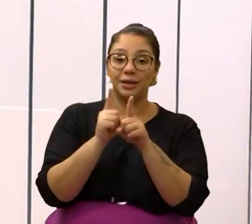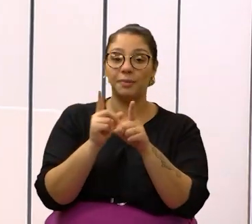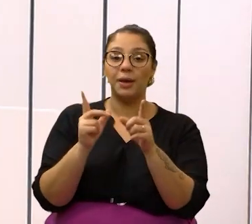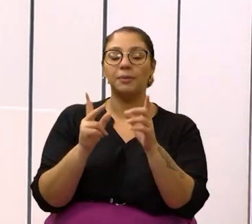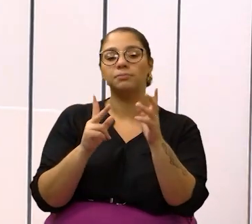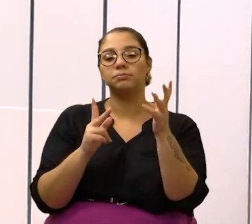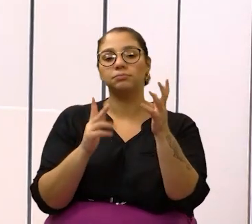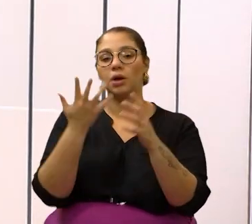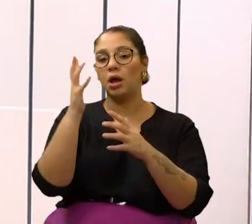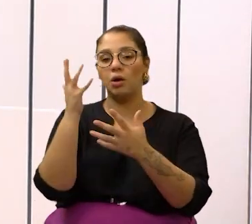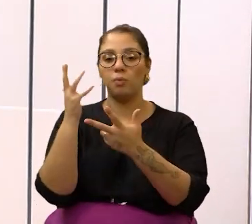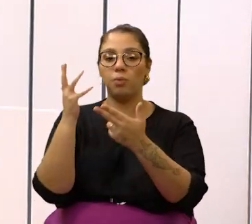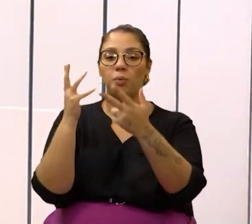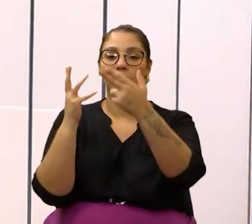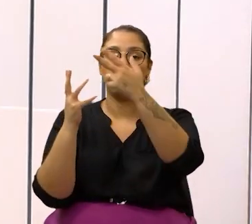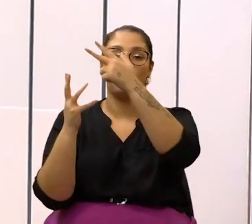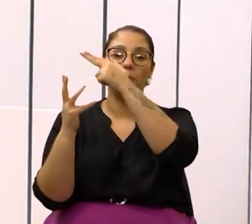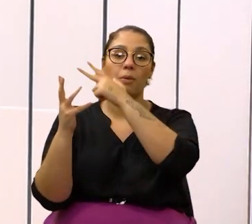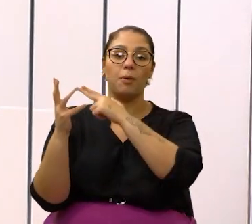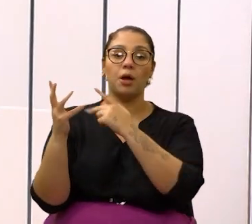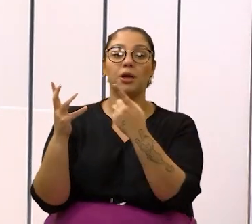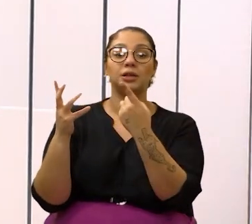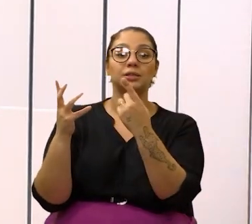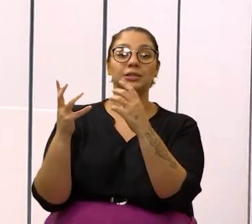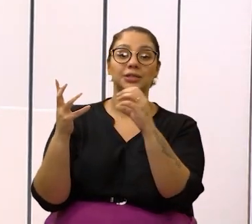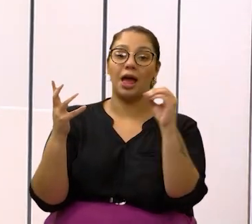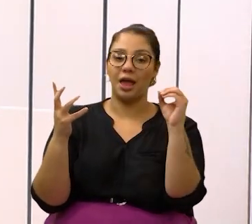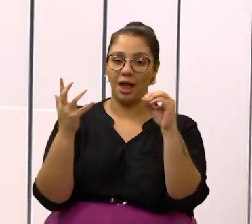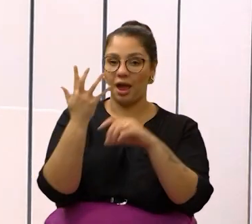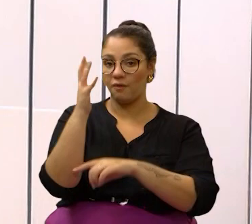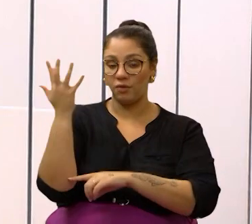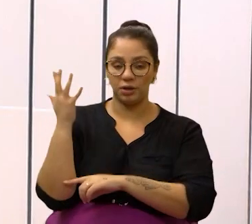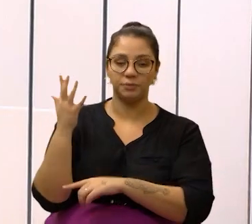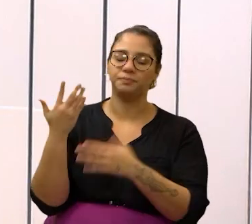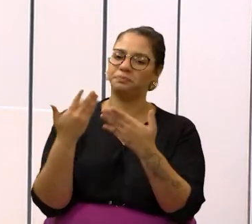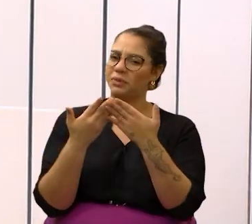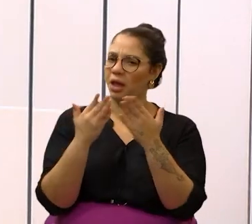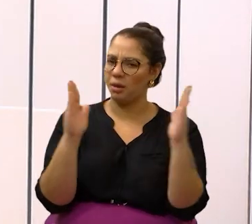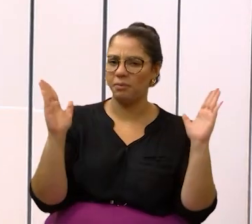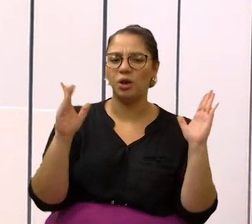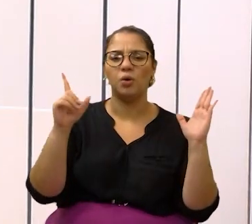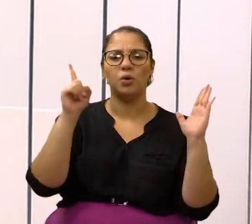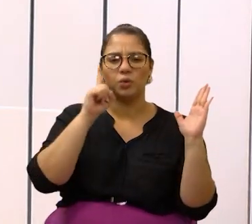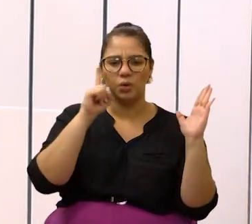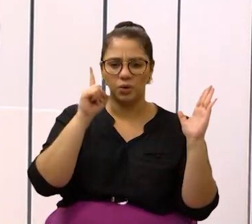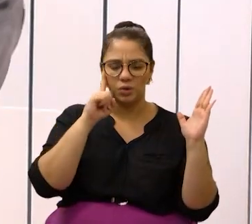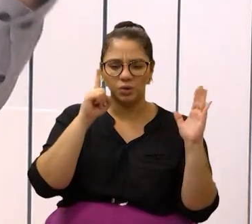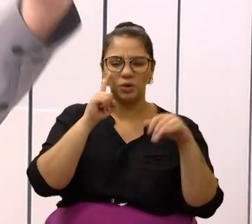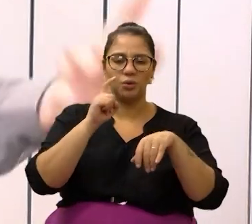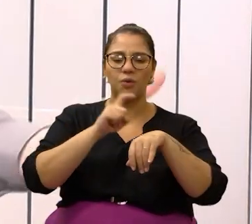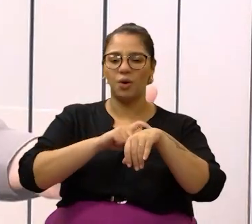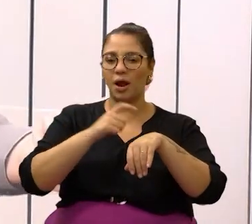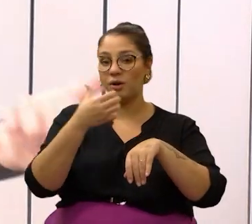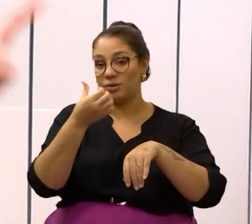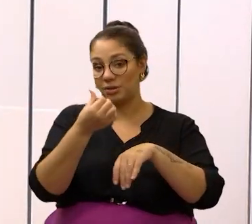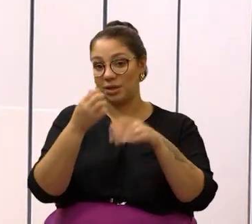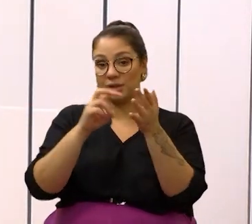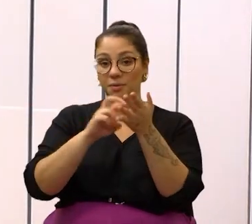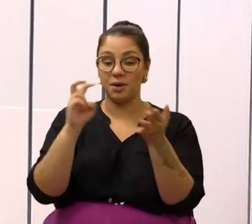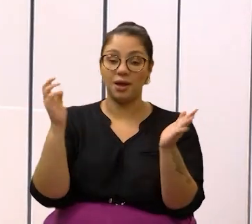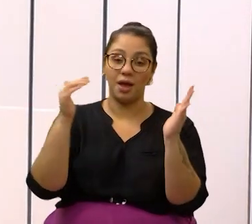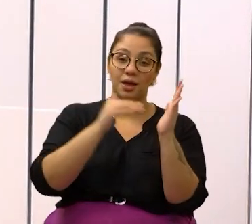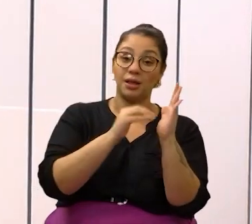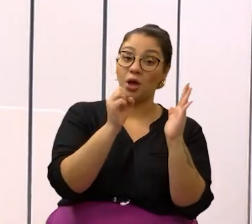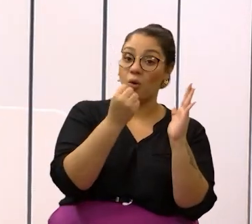a poda de correção de copa em 100 árvores. O parque funciona todos os dias, das 6 horas da manhã